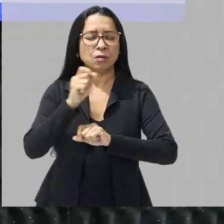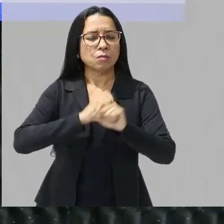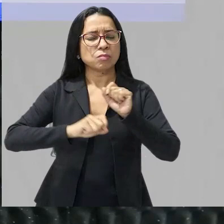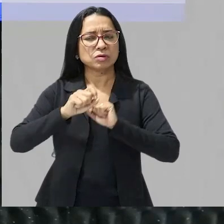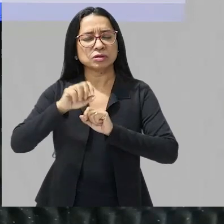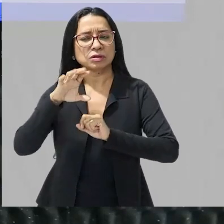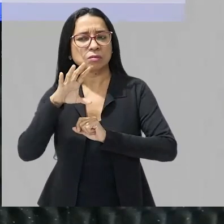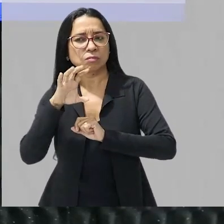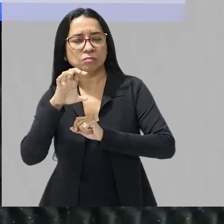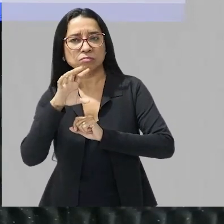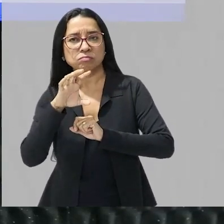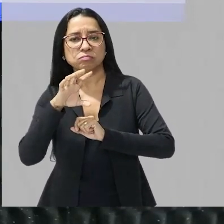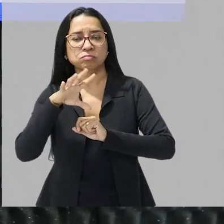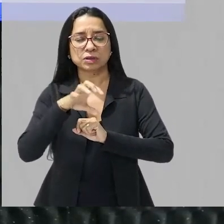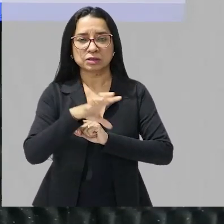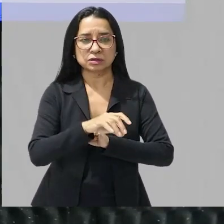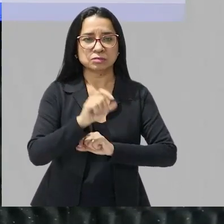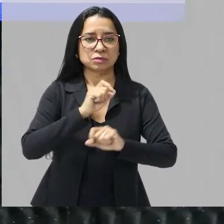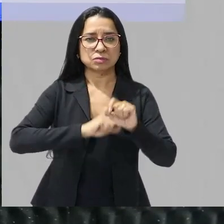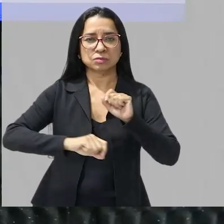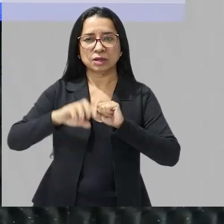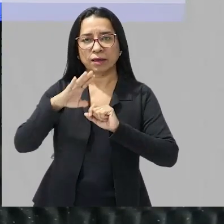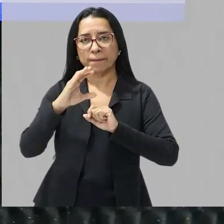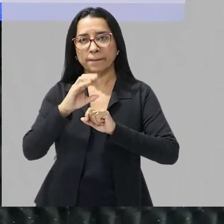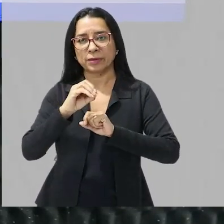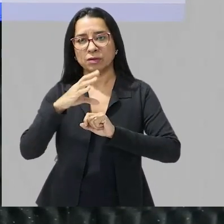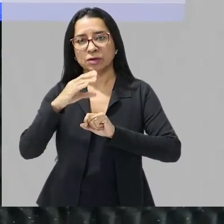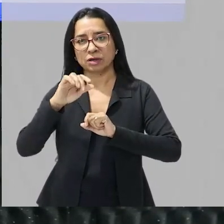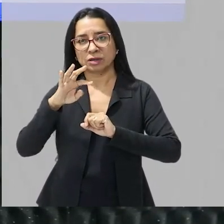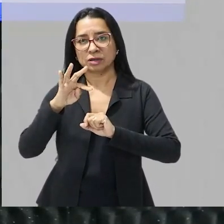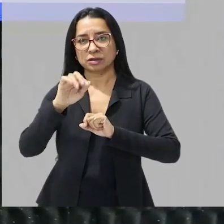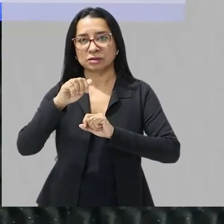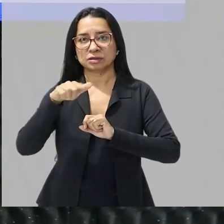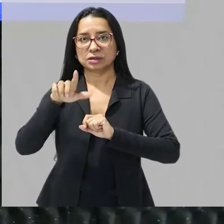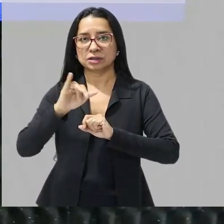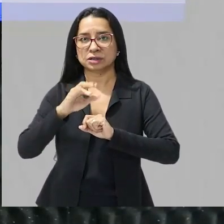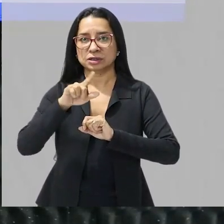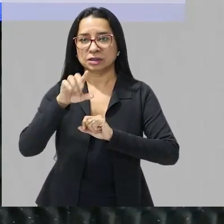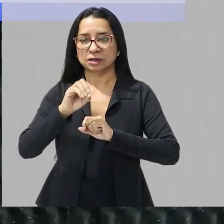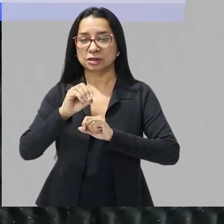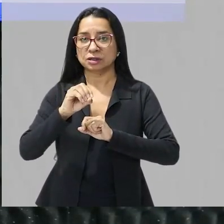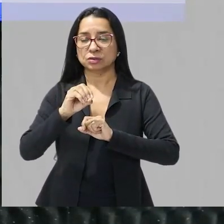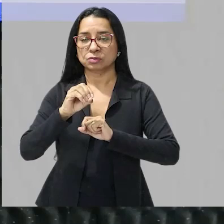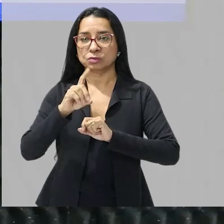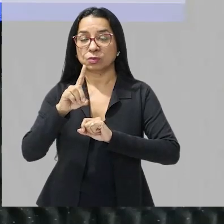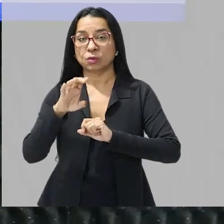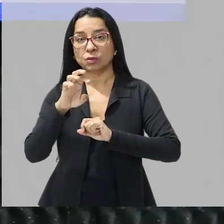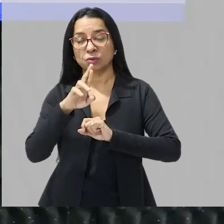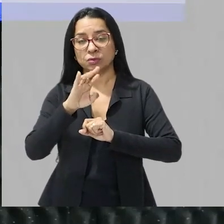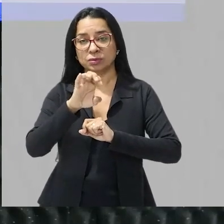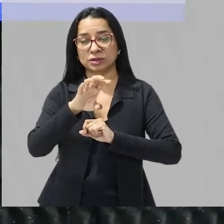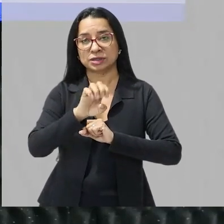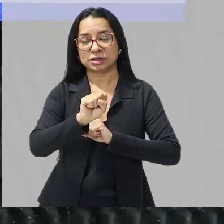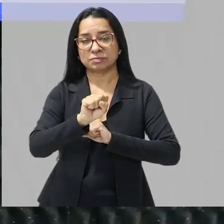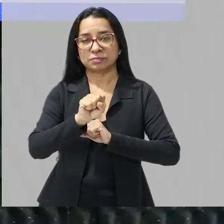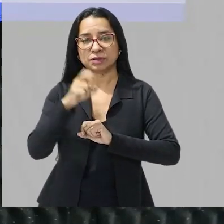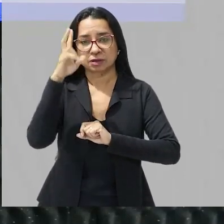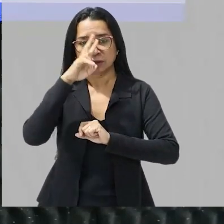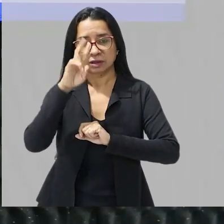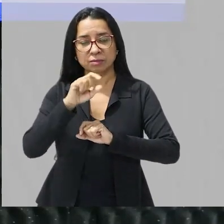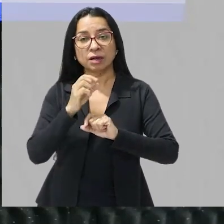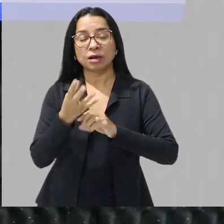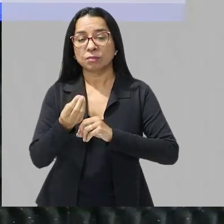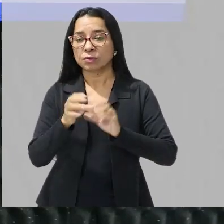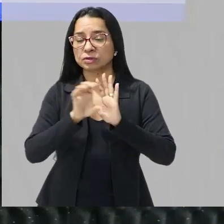o que que são biocatalizadores? né? e aí a gente vai relembrar muito que esses conceitos